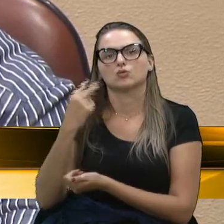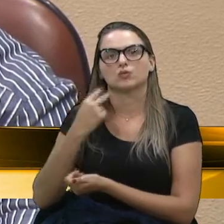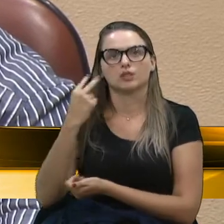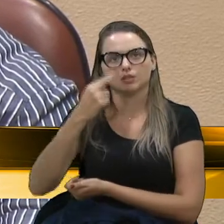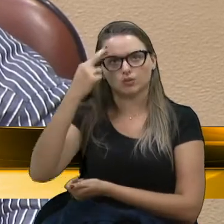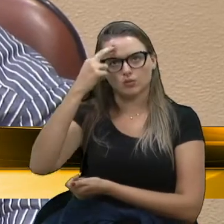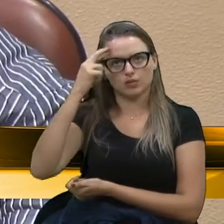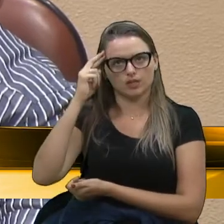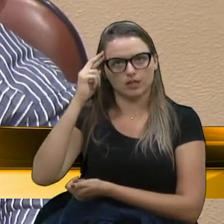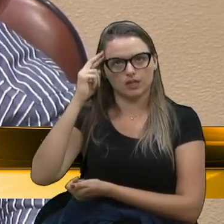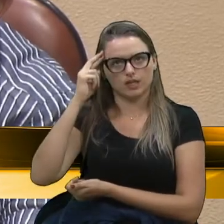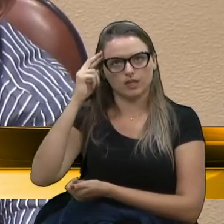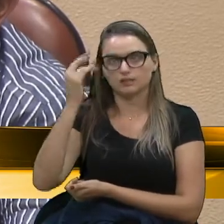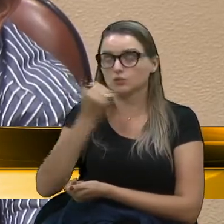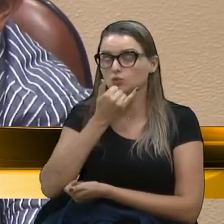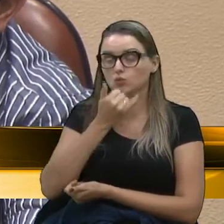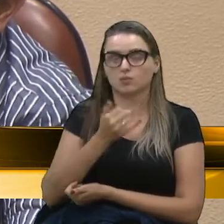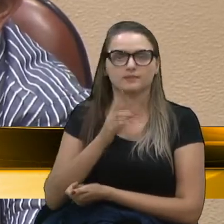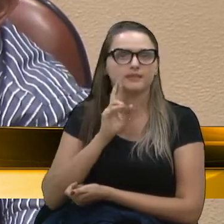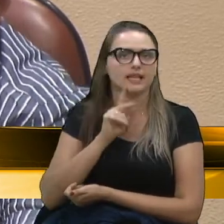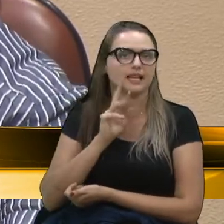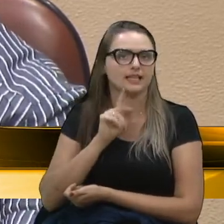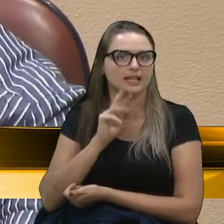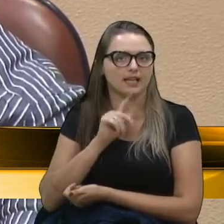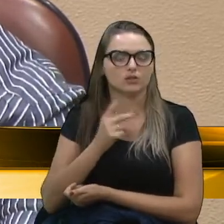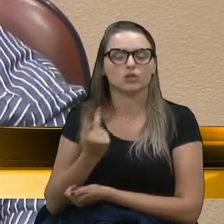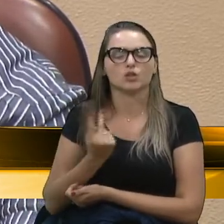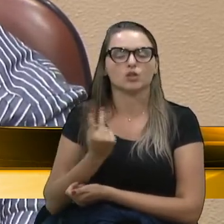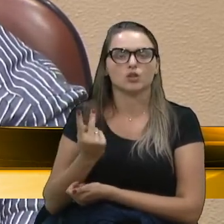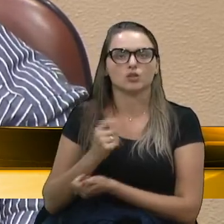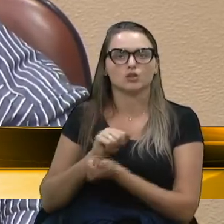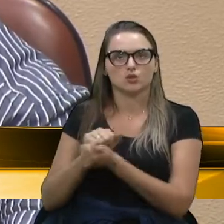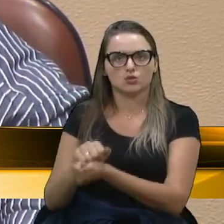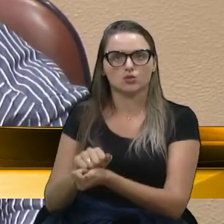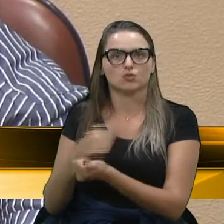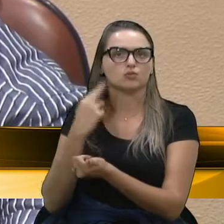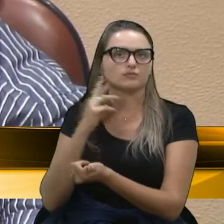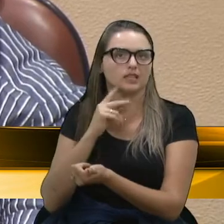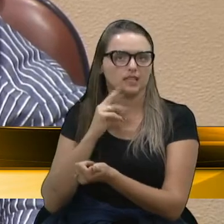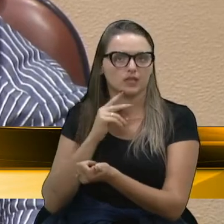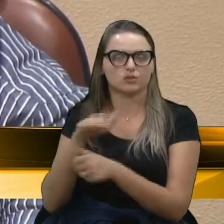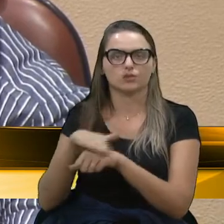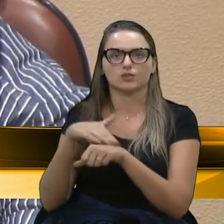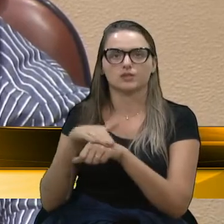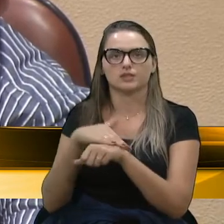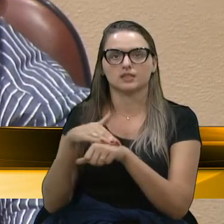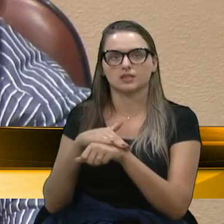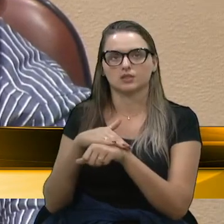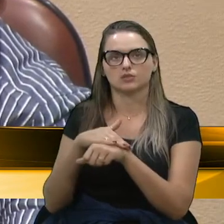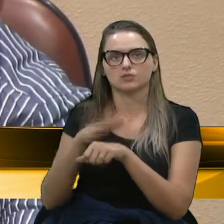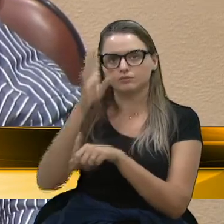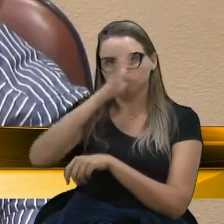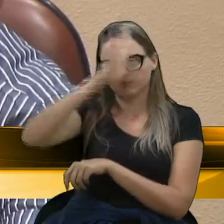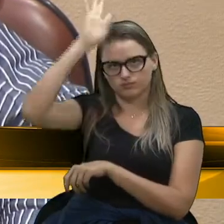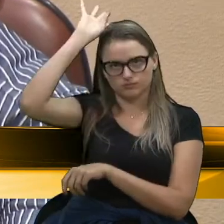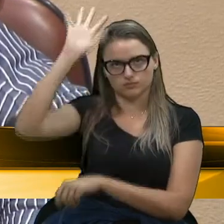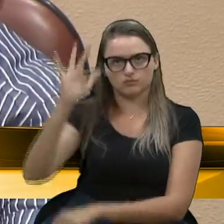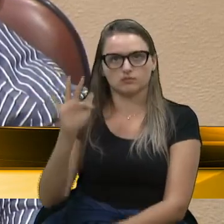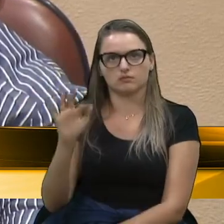na sexta-feira retrasada, falando com o coronel Fortes, que sinalizou muito interesse